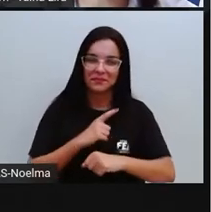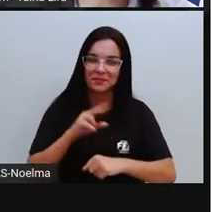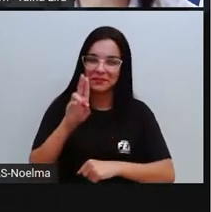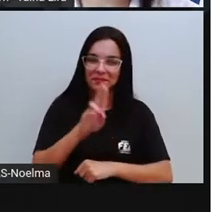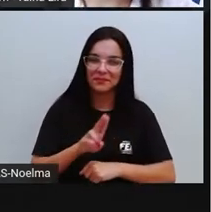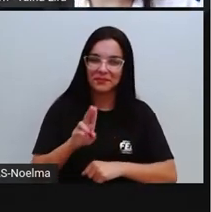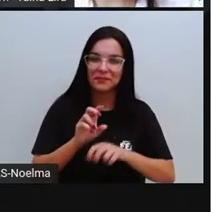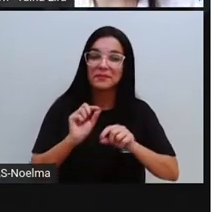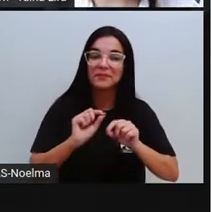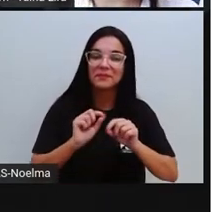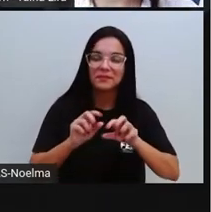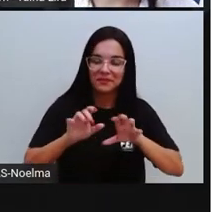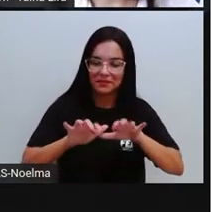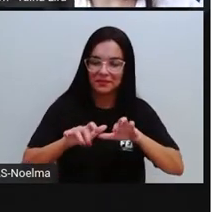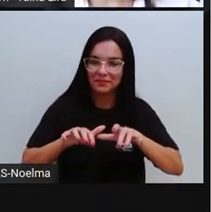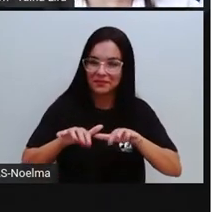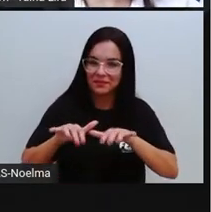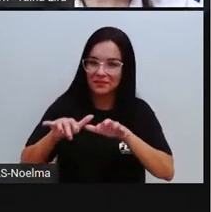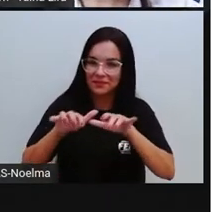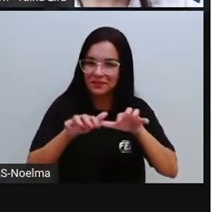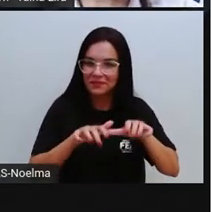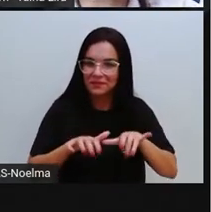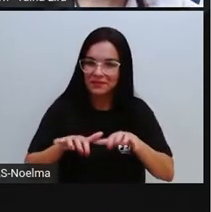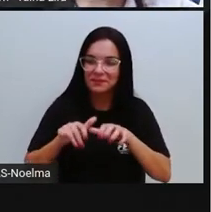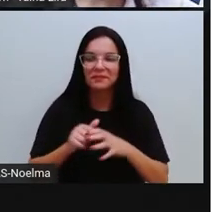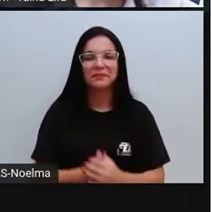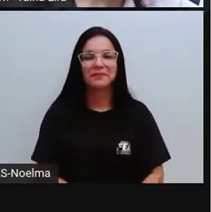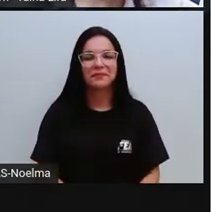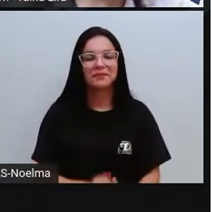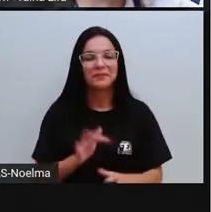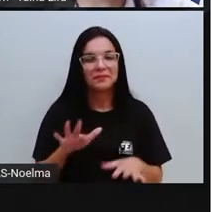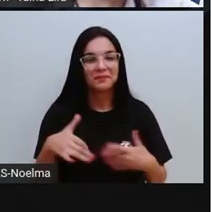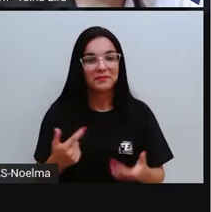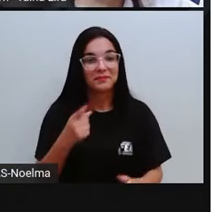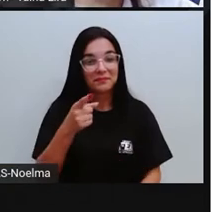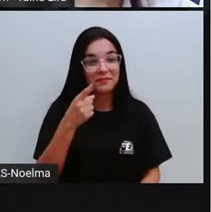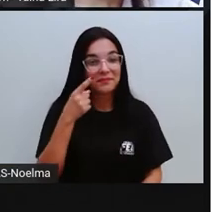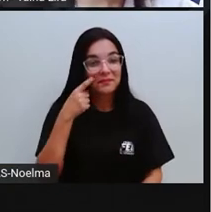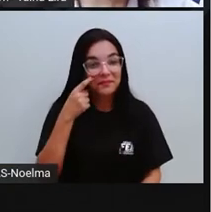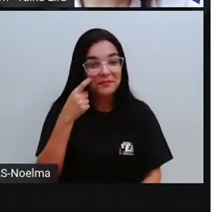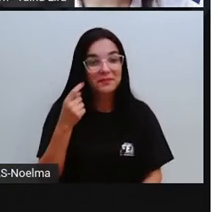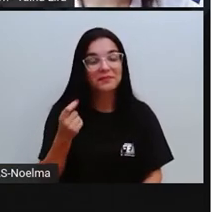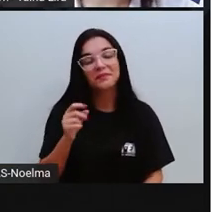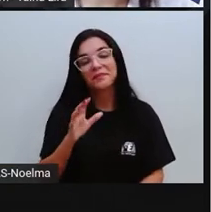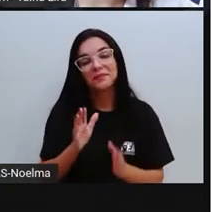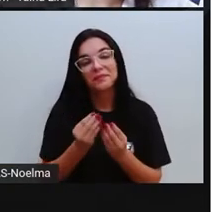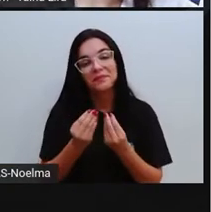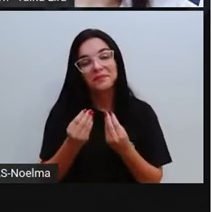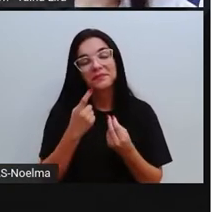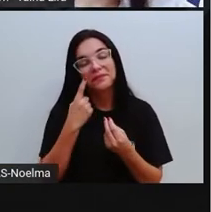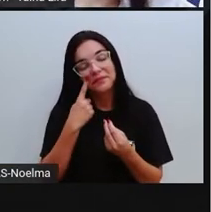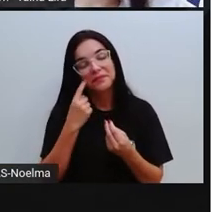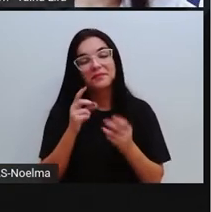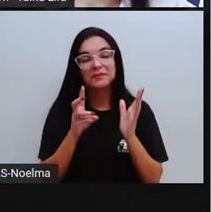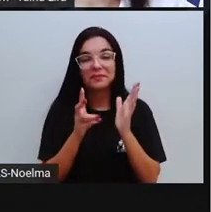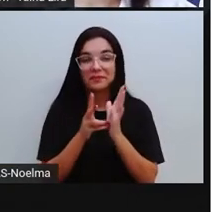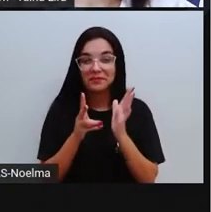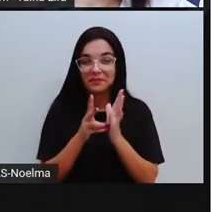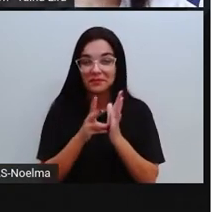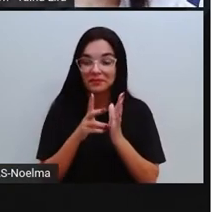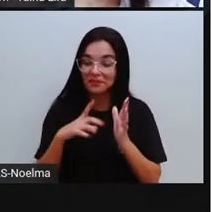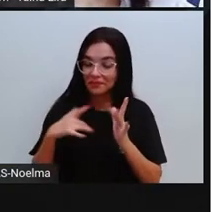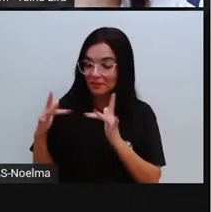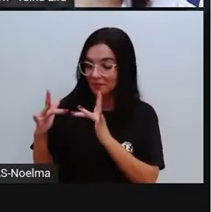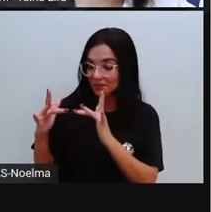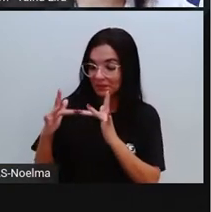utilizando aí os computadores, para que o segundo ano consiga perceber, como a Pró falou, que como os indígenas já tiveram